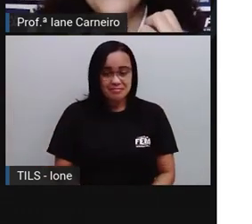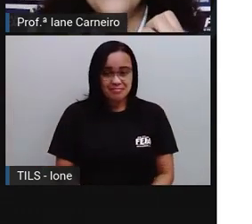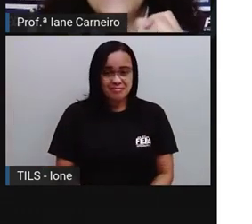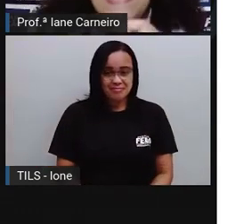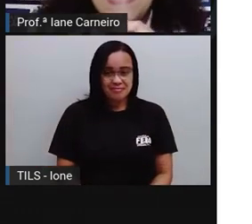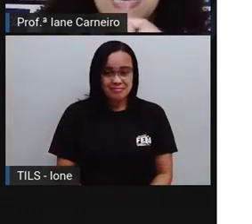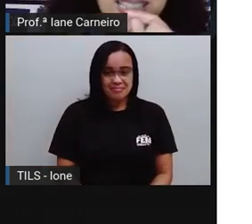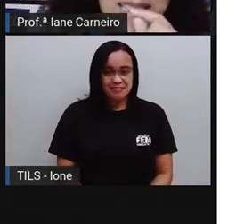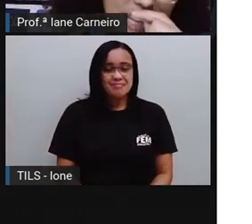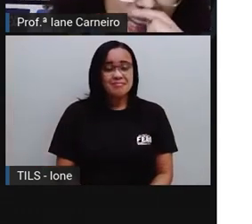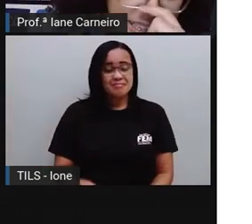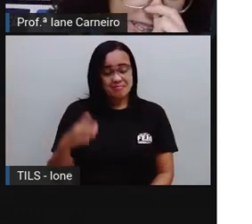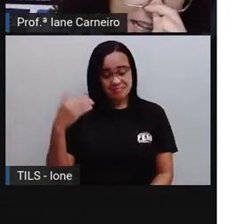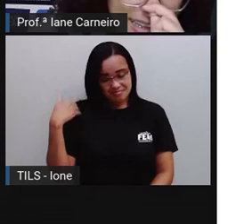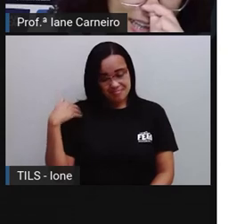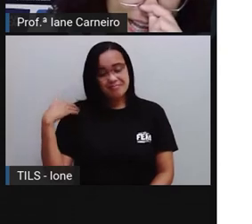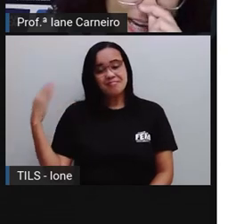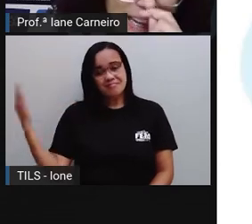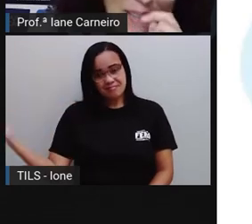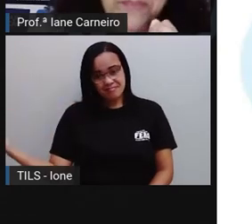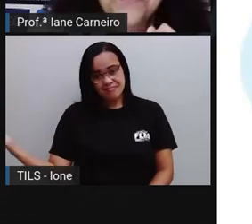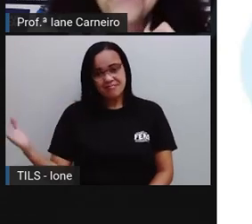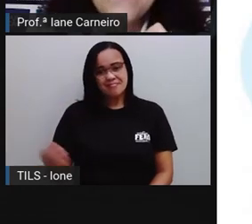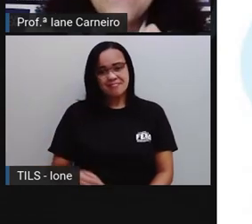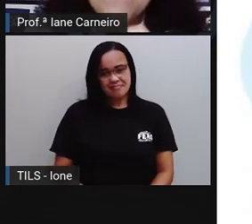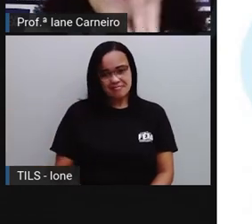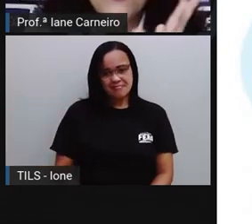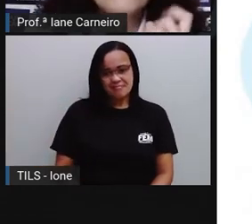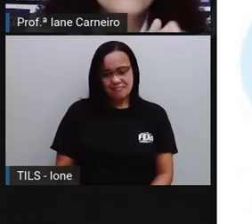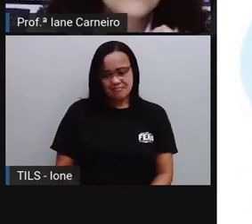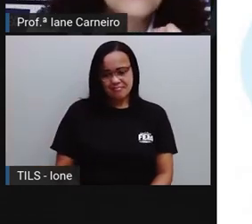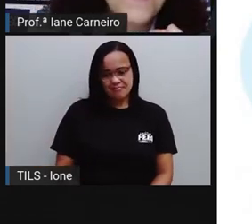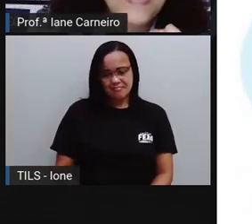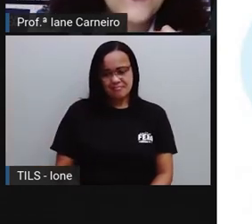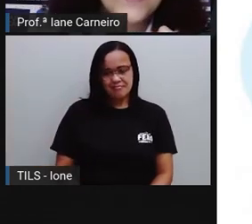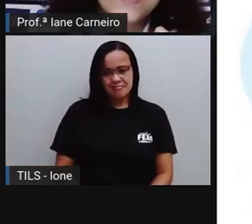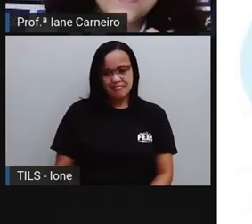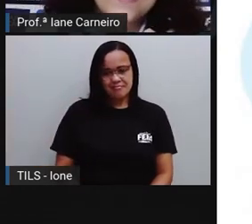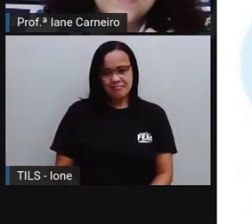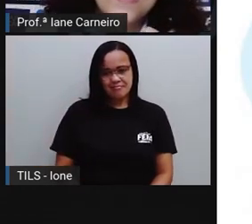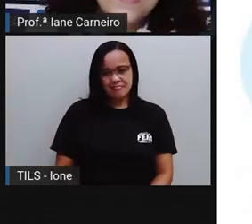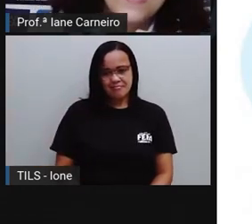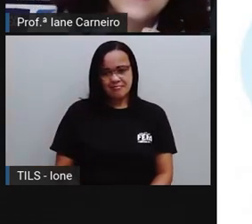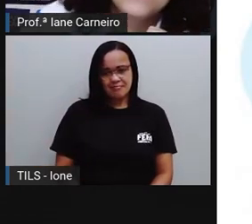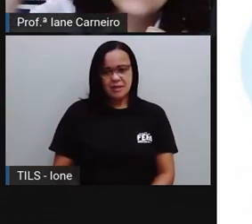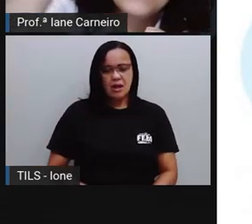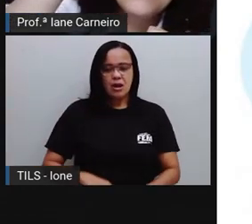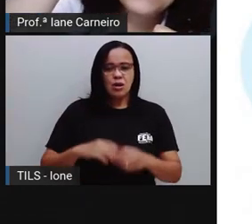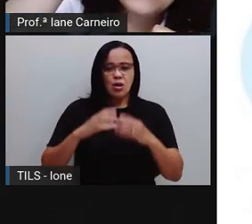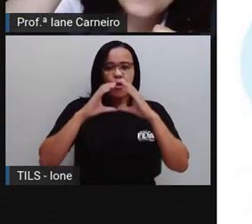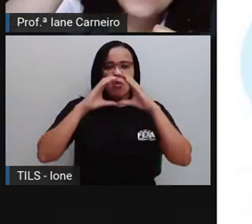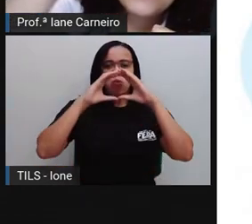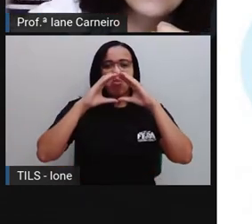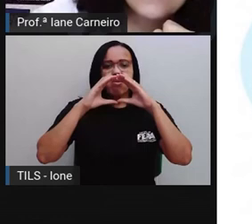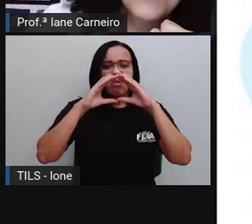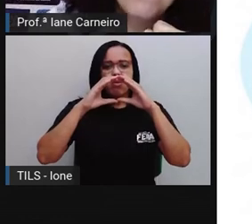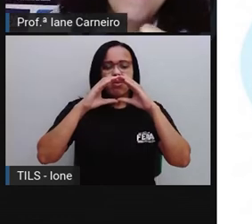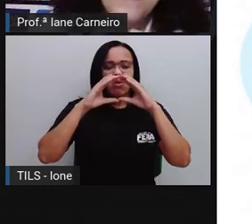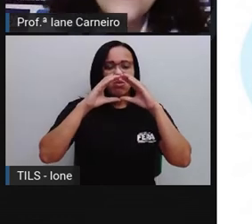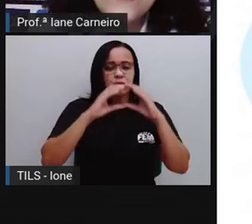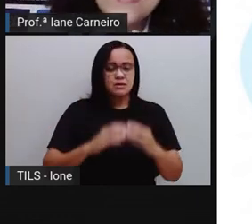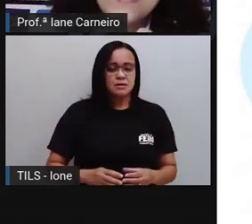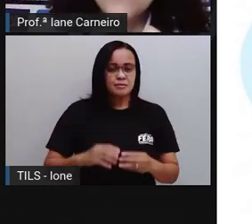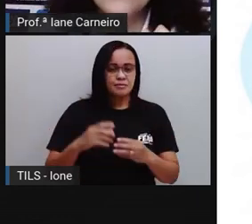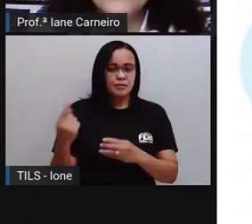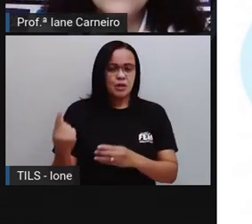À esquerda da tela. Onde estão os balões? Em cima das crianças ou